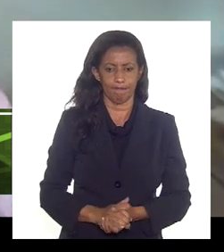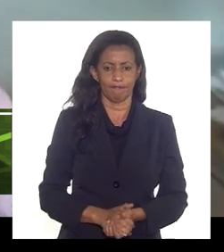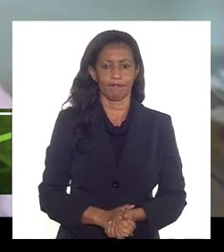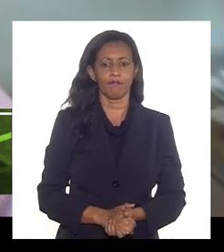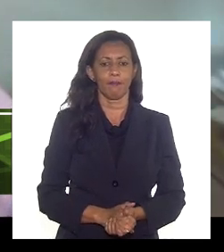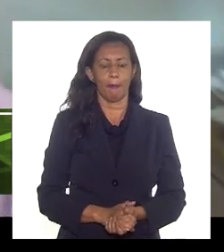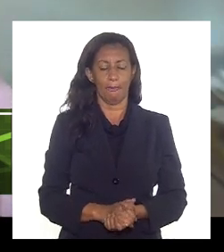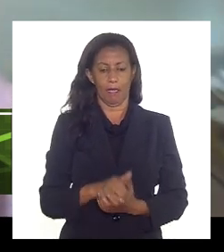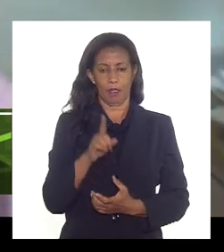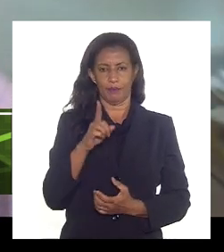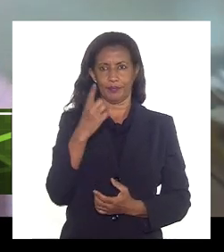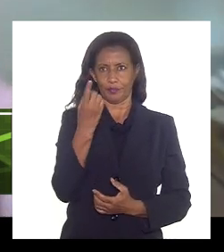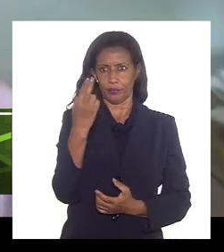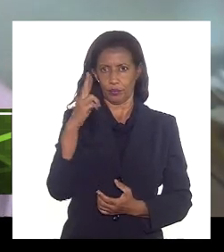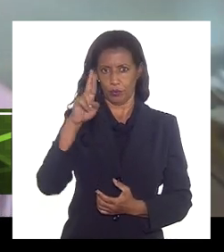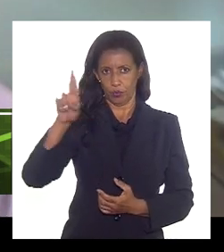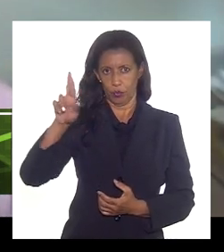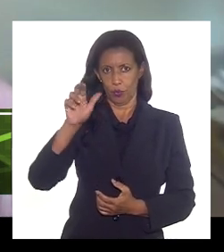Alvarez